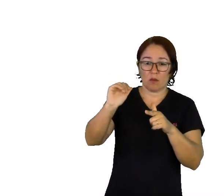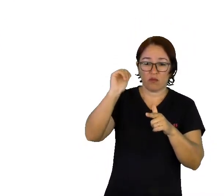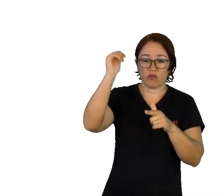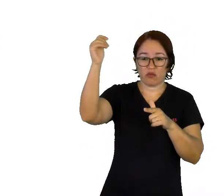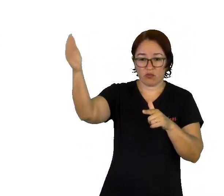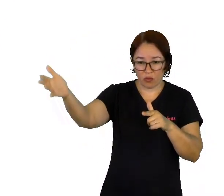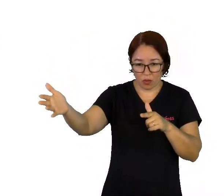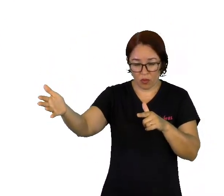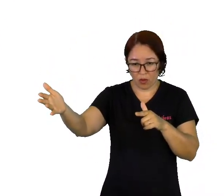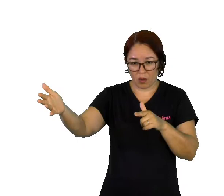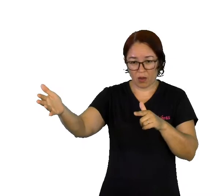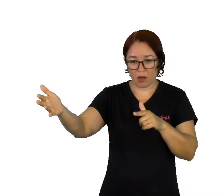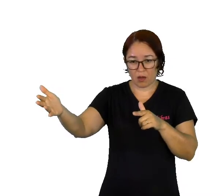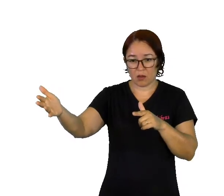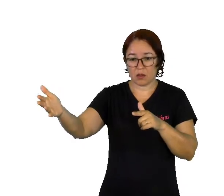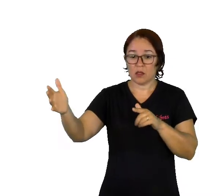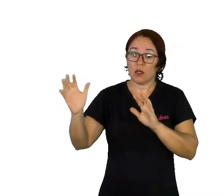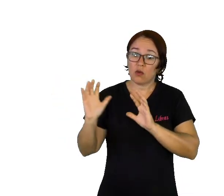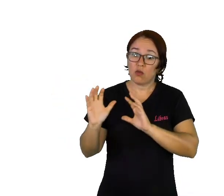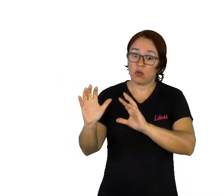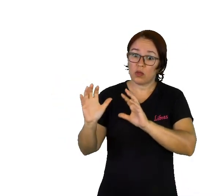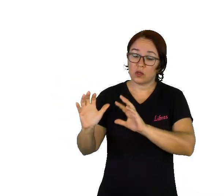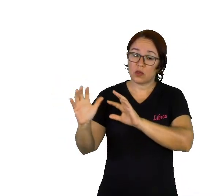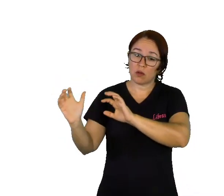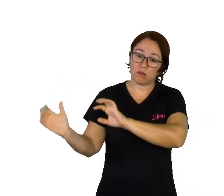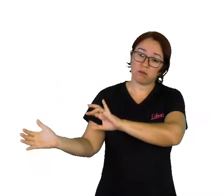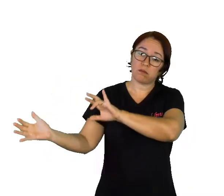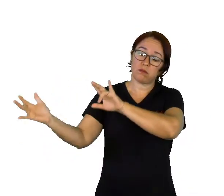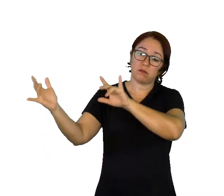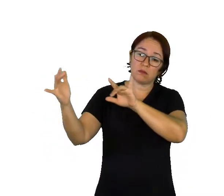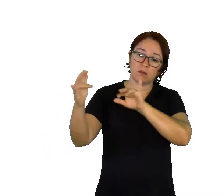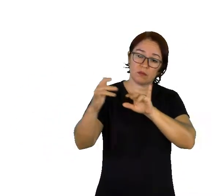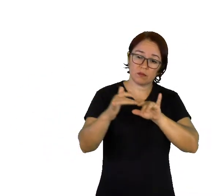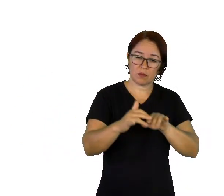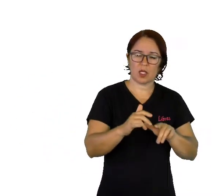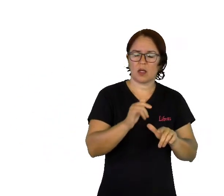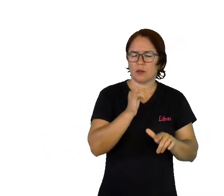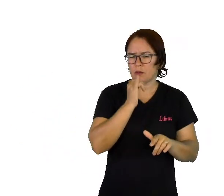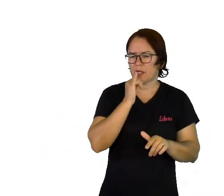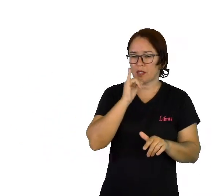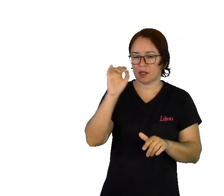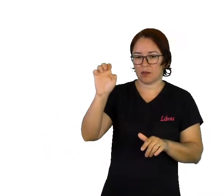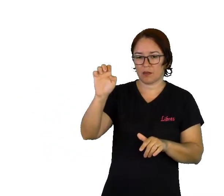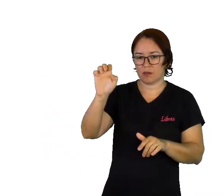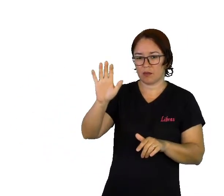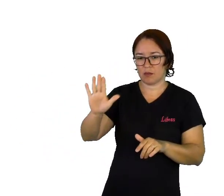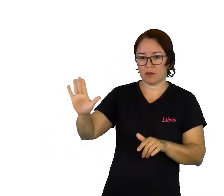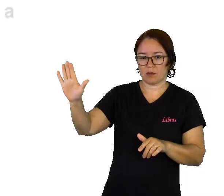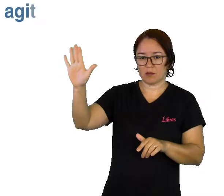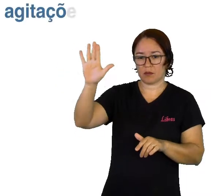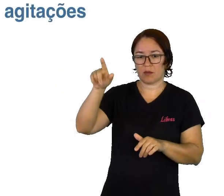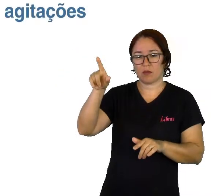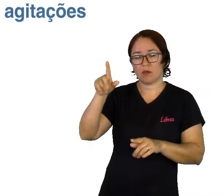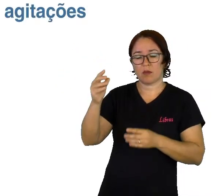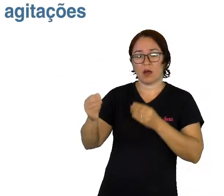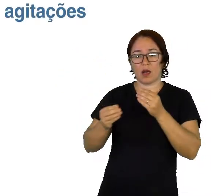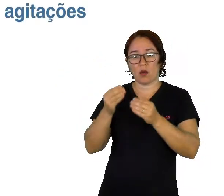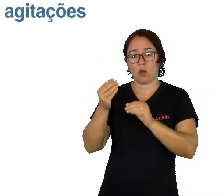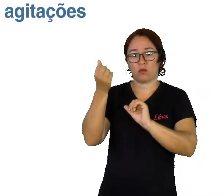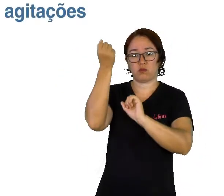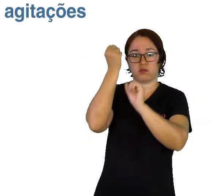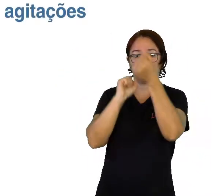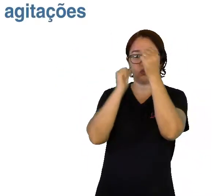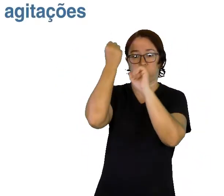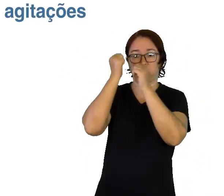externos? A Europa vivenciava o desdobramento da revolução industrial, ou seja, a